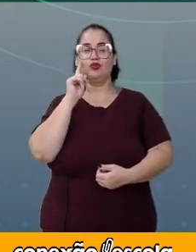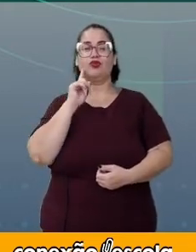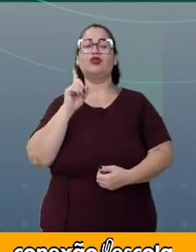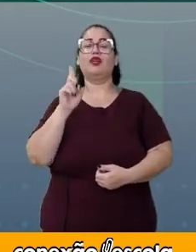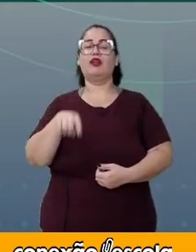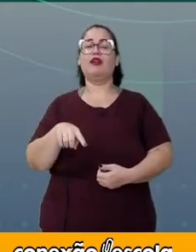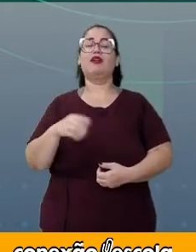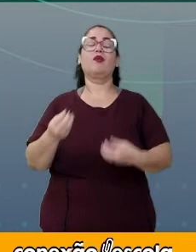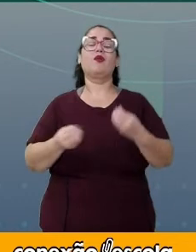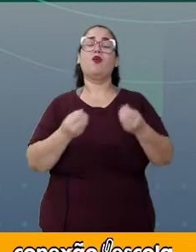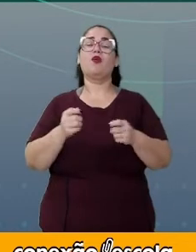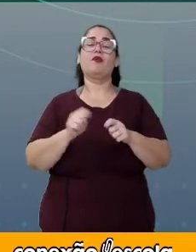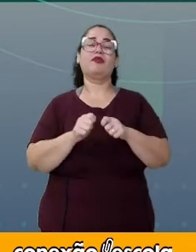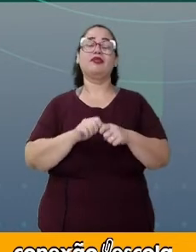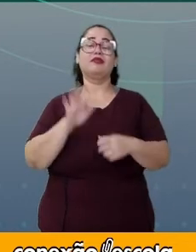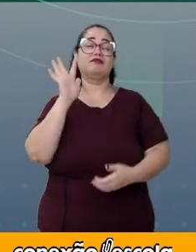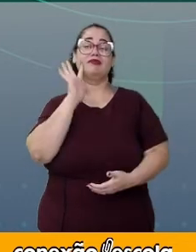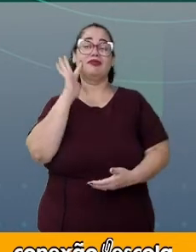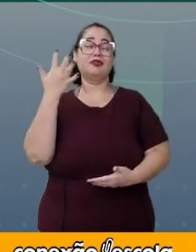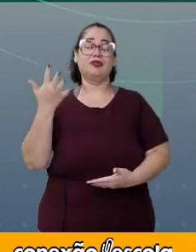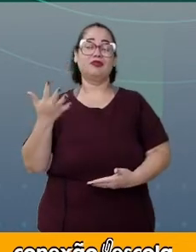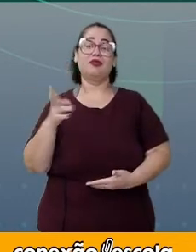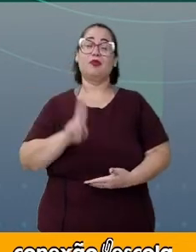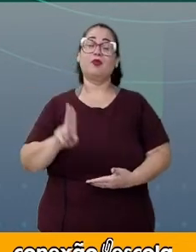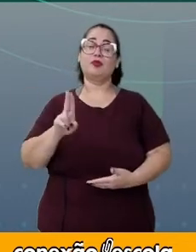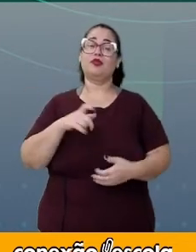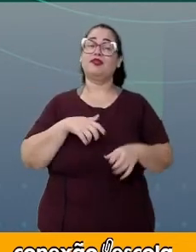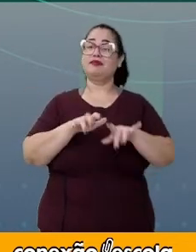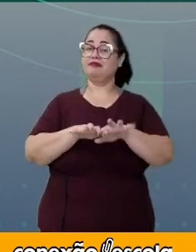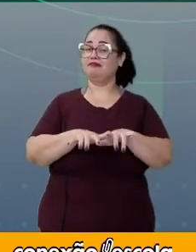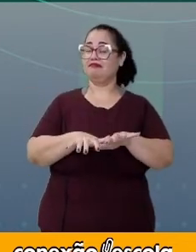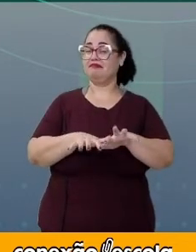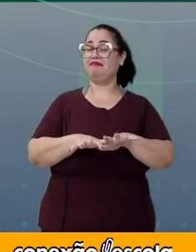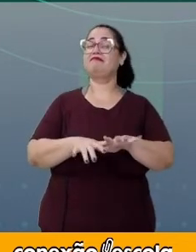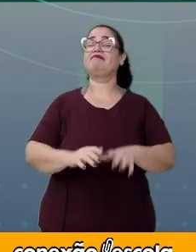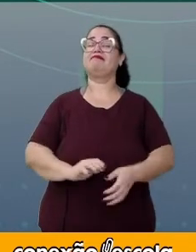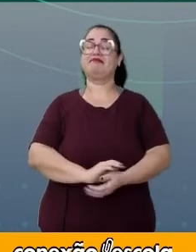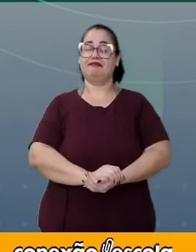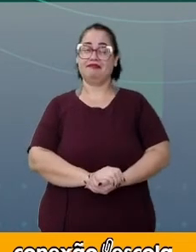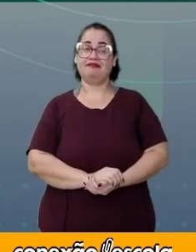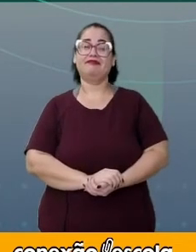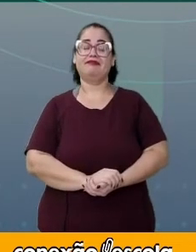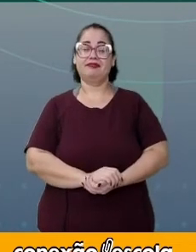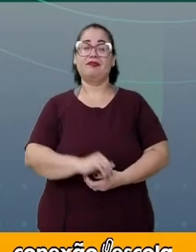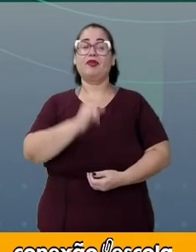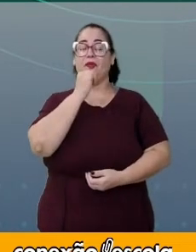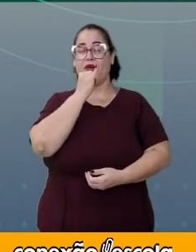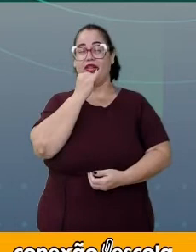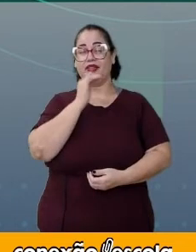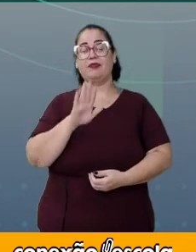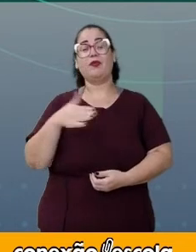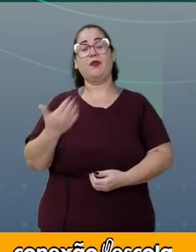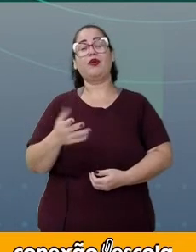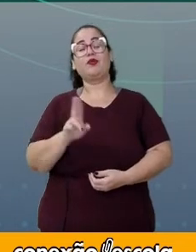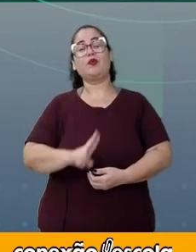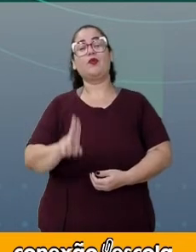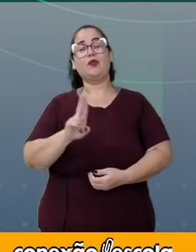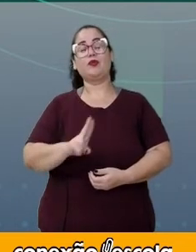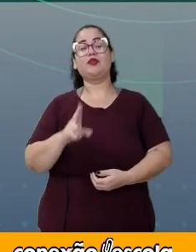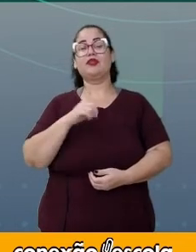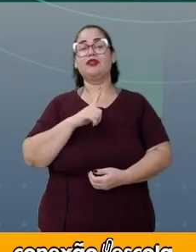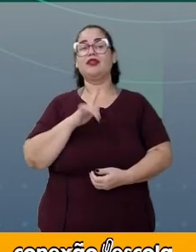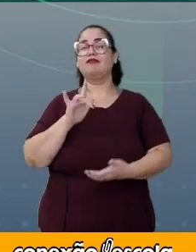seu dia a dia, são as decisões envolvendo a informática. Por exemplo, quando utilizamos